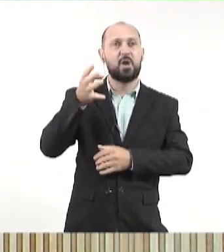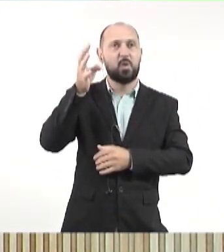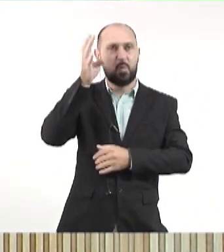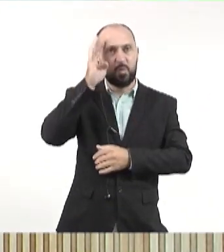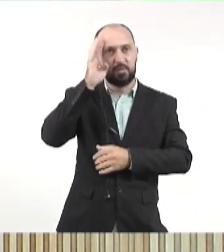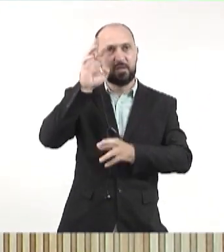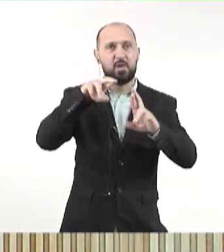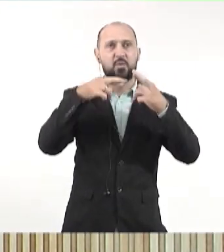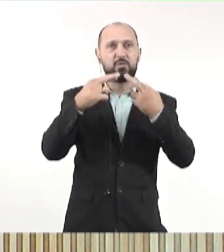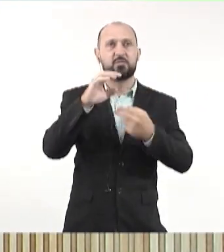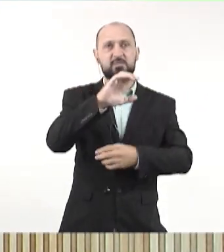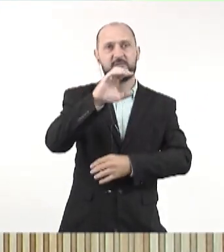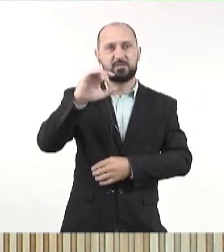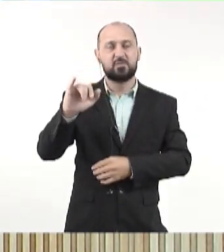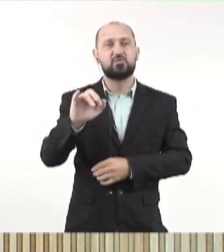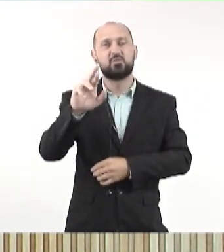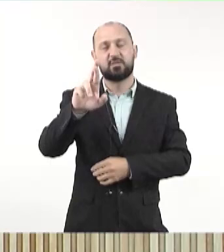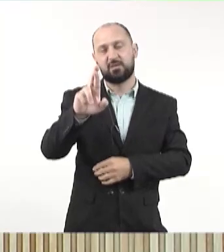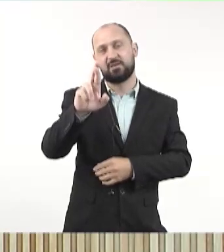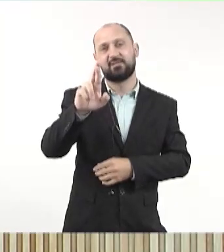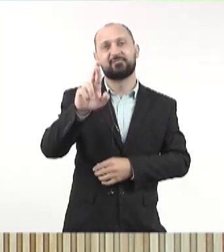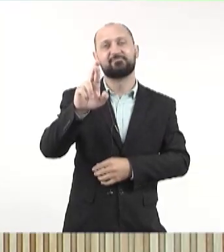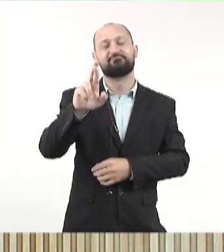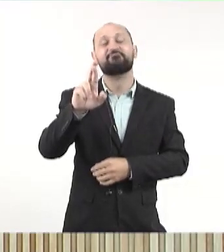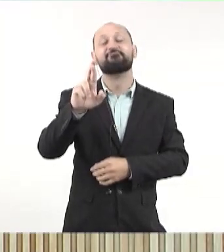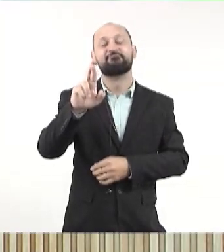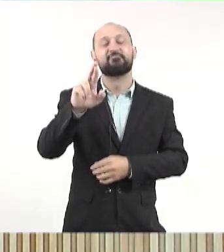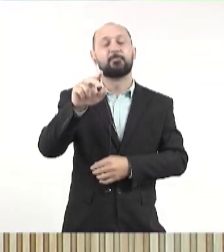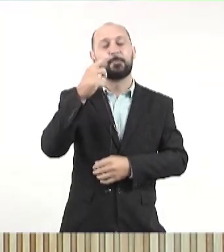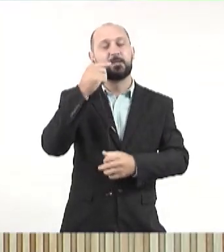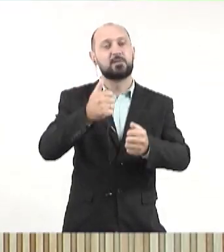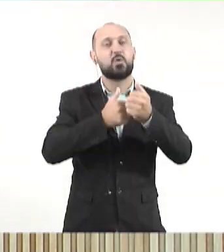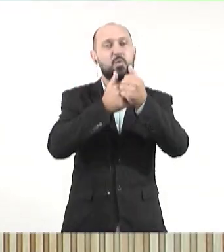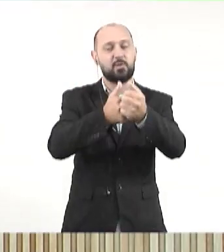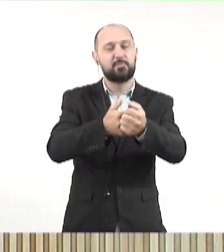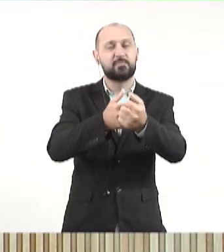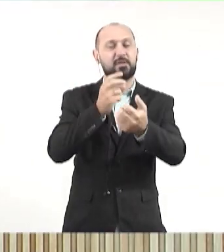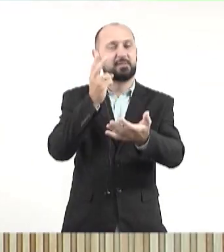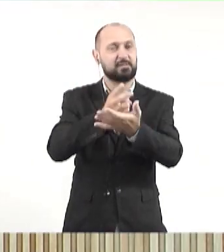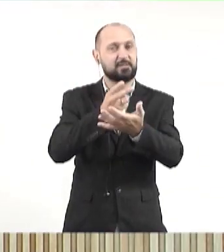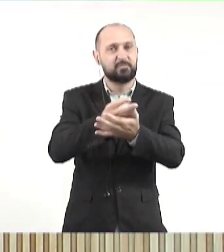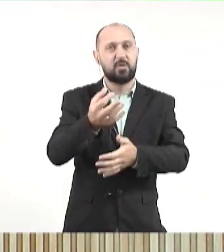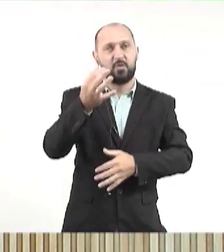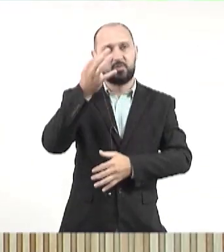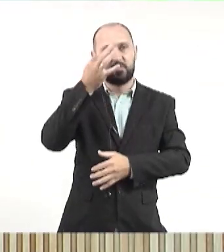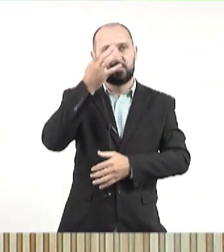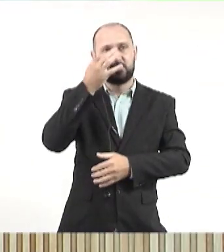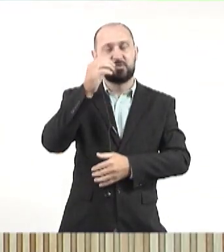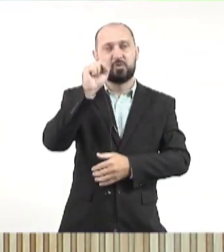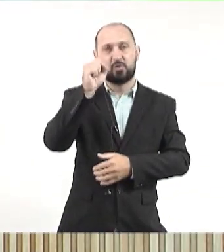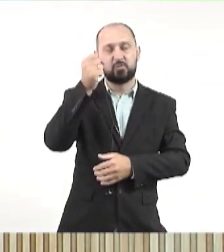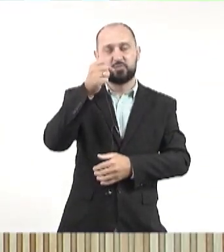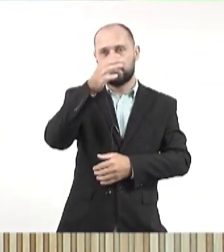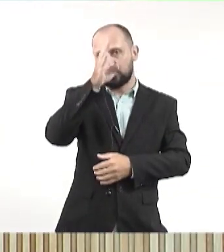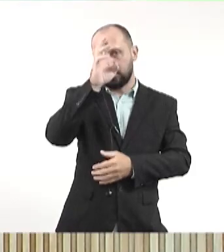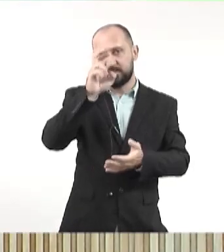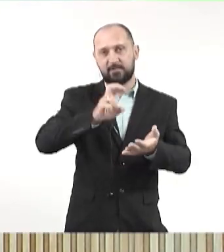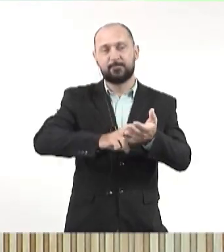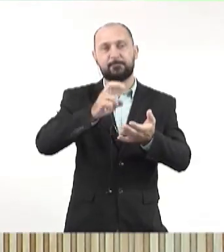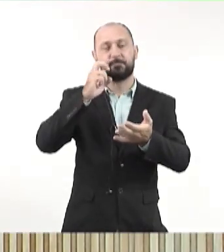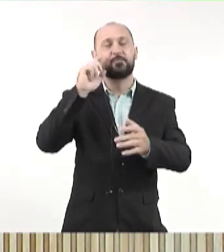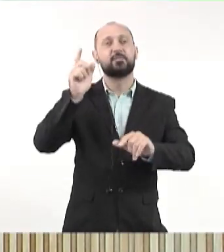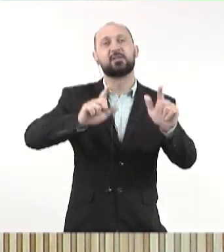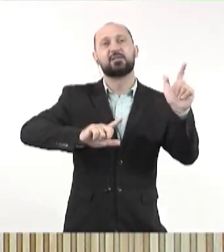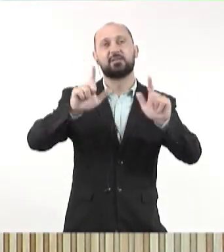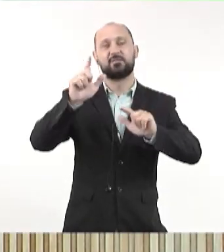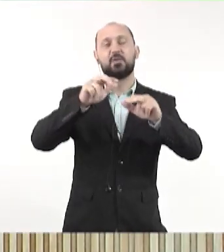quarta-feira, tem reunião da Comissão de Constituição, Justiça e Redação que você acompanha sempre ao vivo a partir das 8 horas da manhã